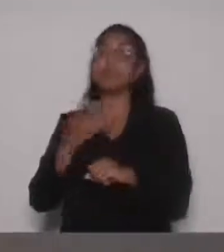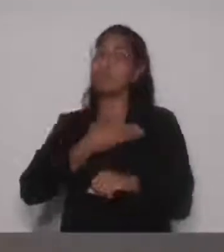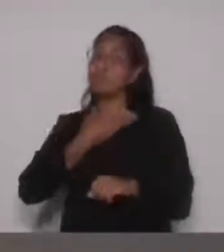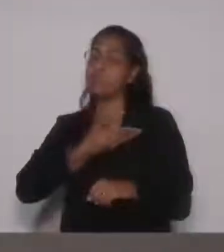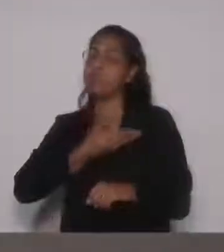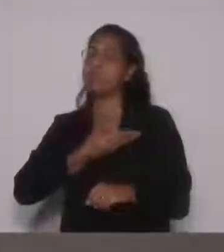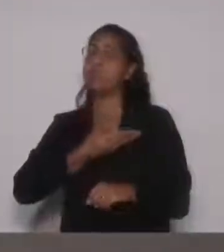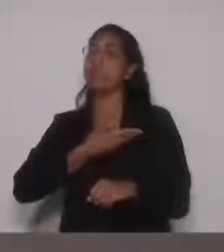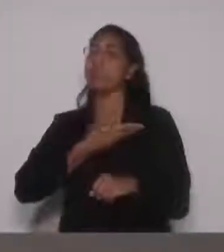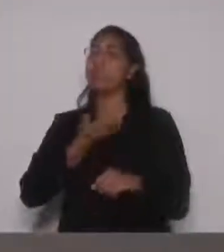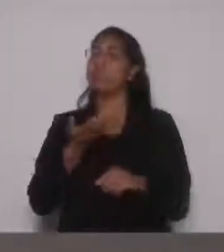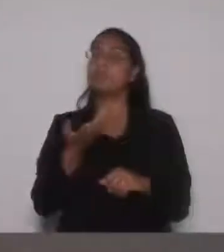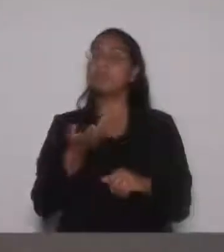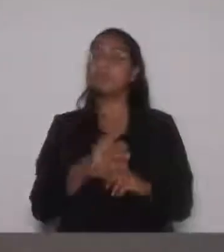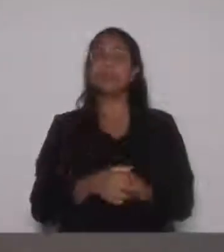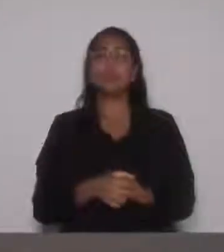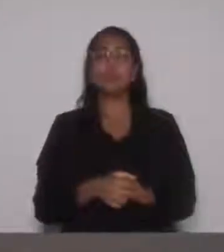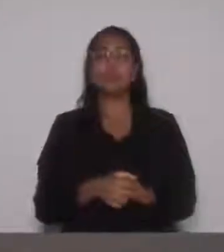Pastor Eidan,